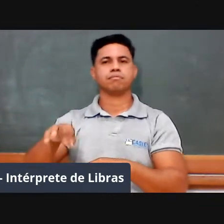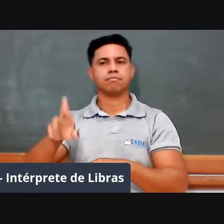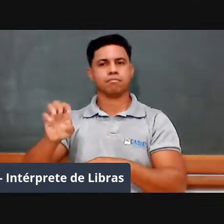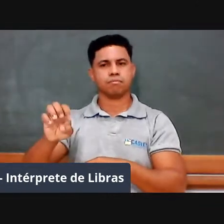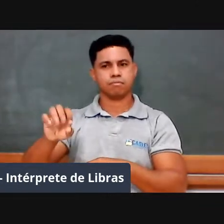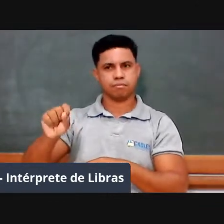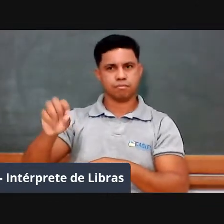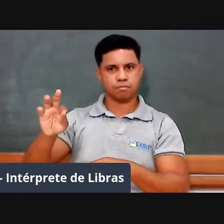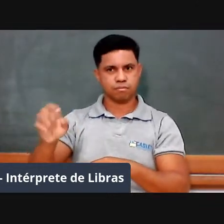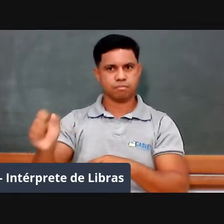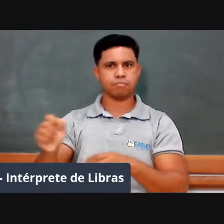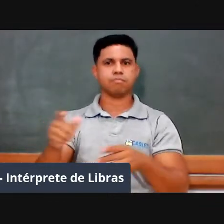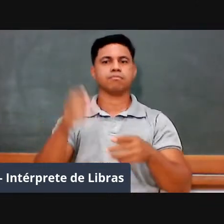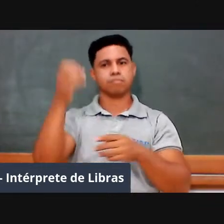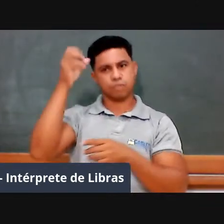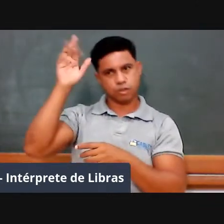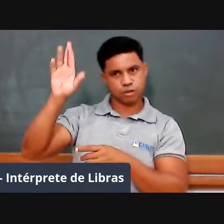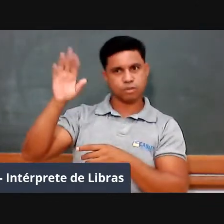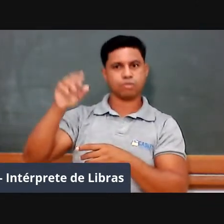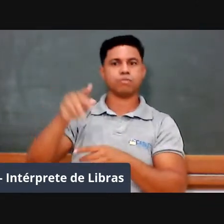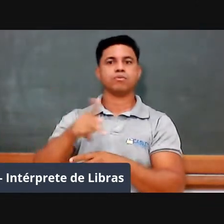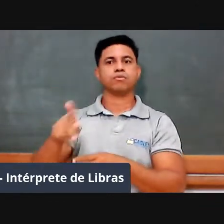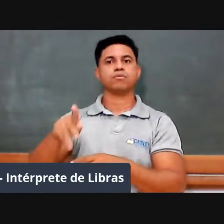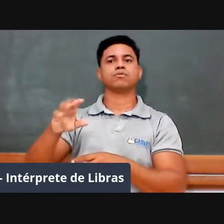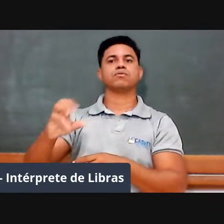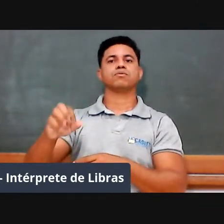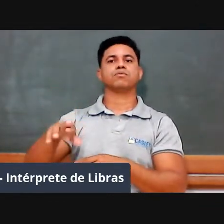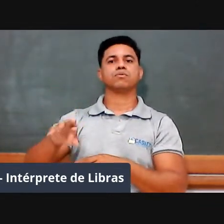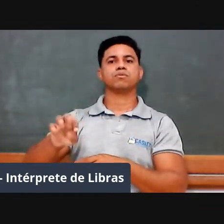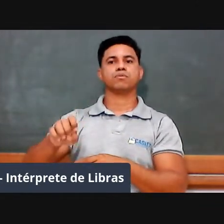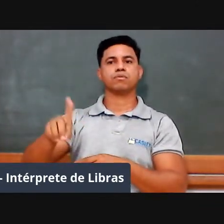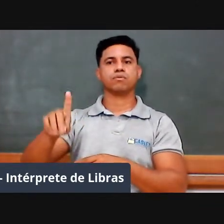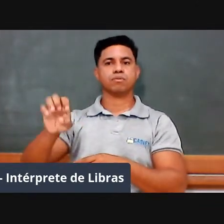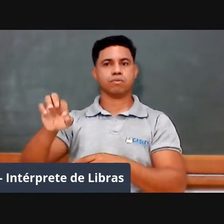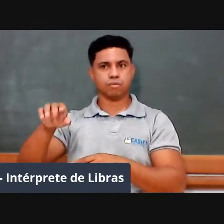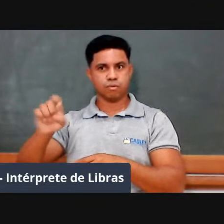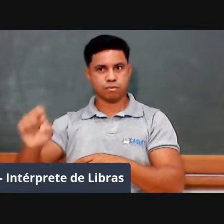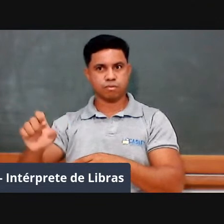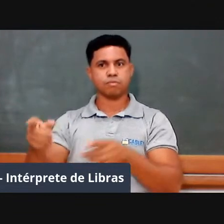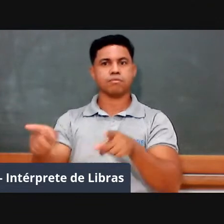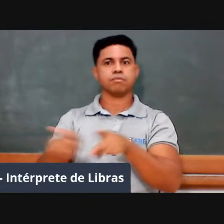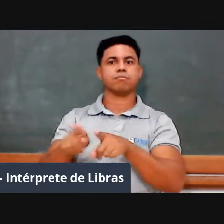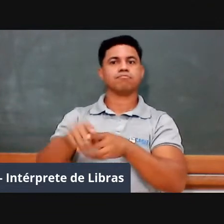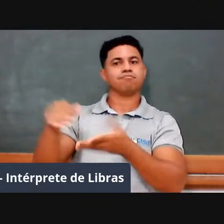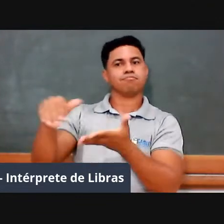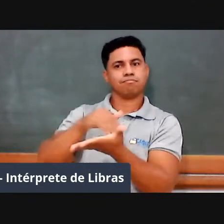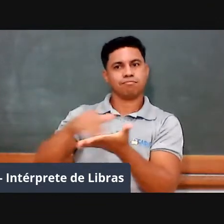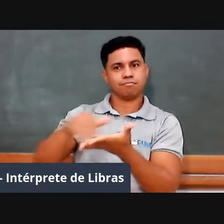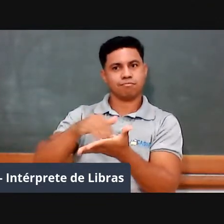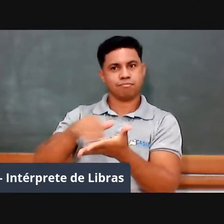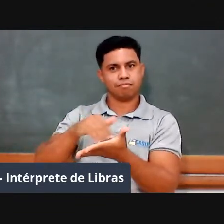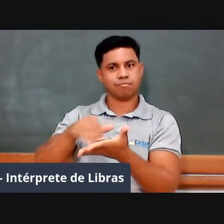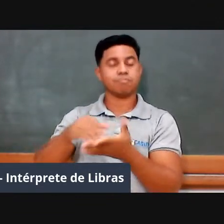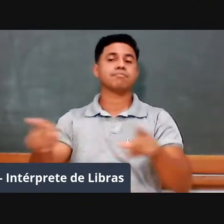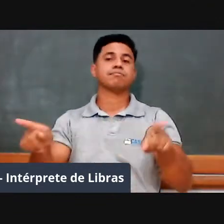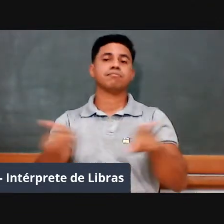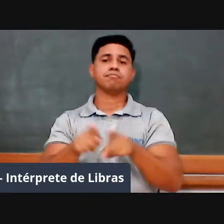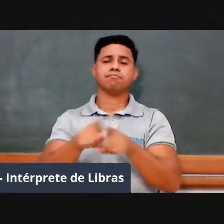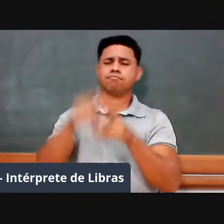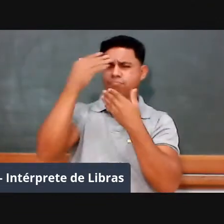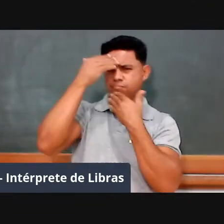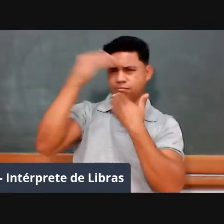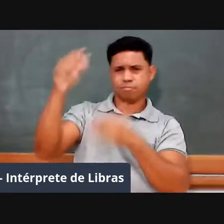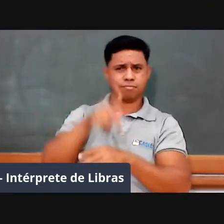professor Hernandes Araújo, nossa secretária, Wanderlice Ferreira. Agradeço também todos os colegas, professores,